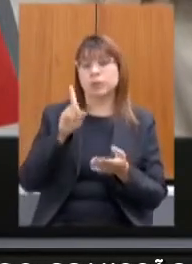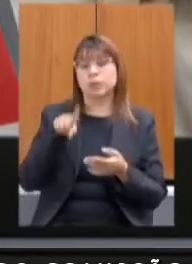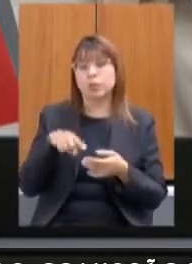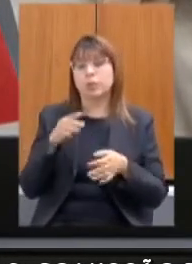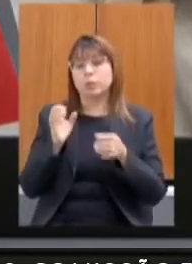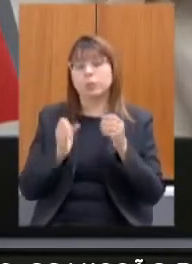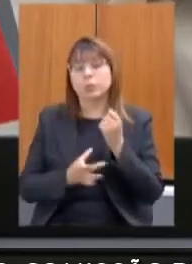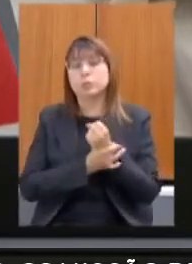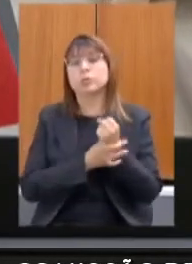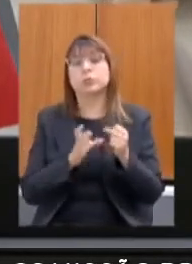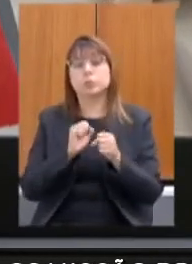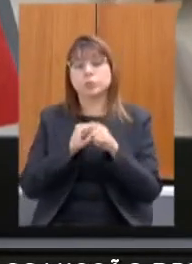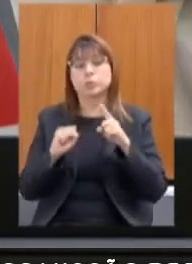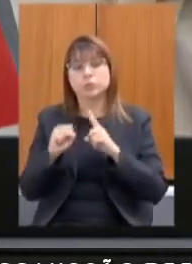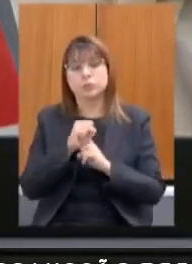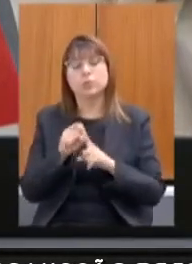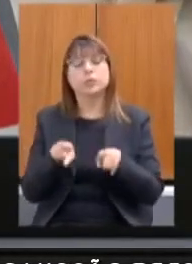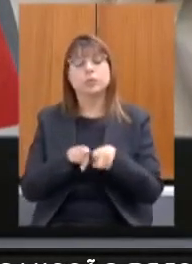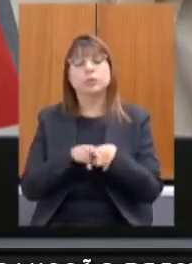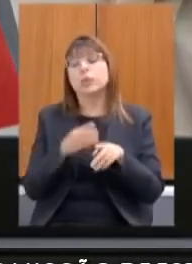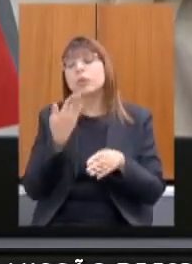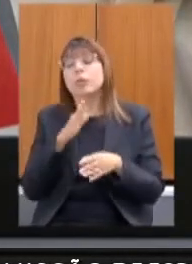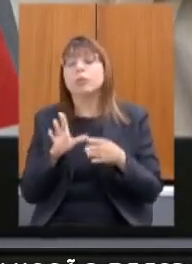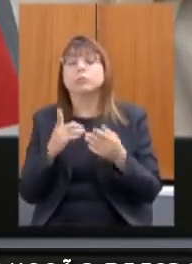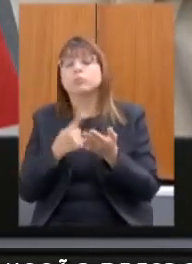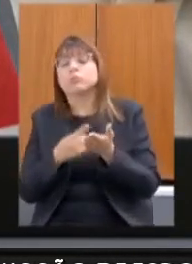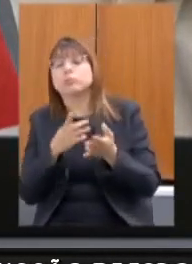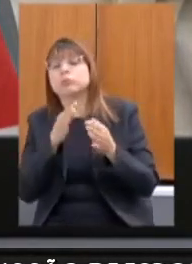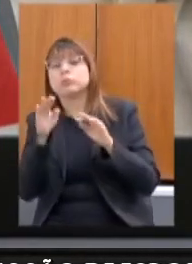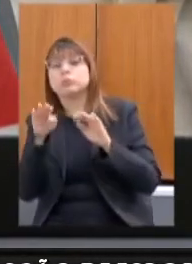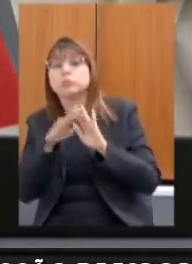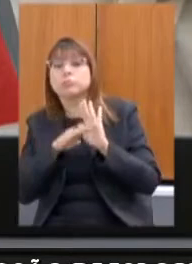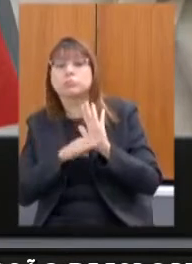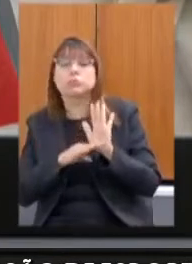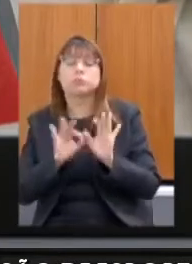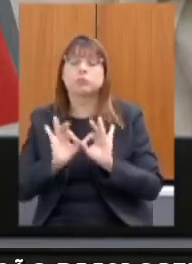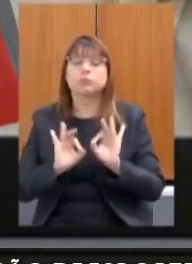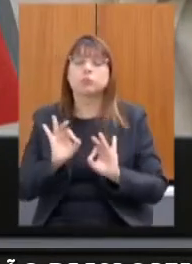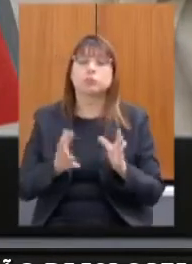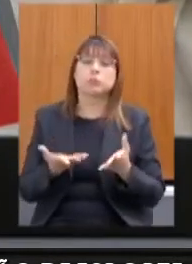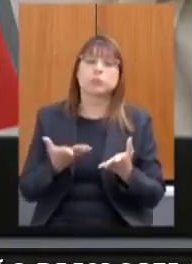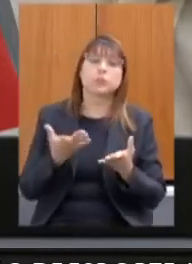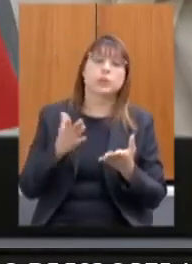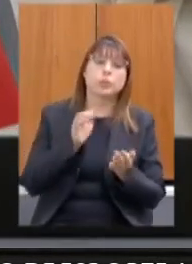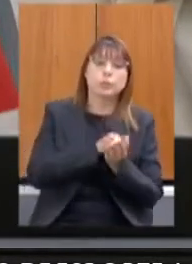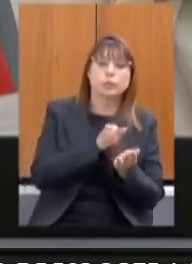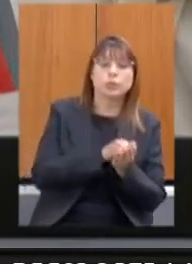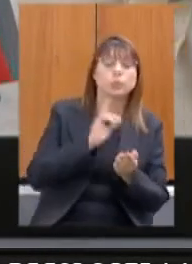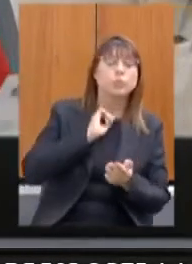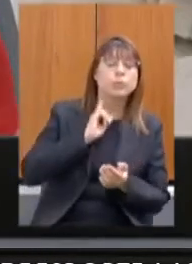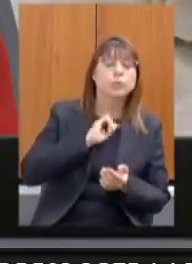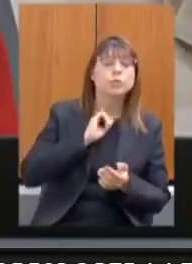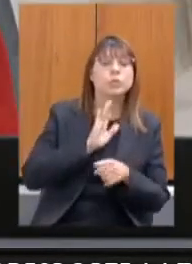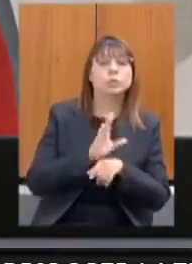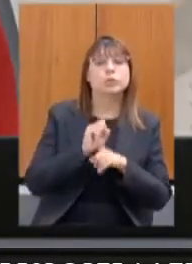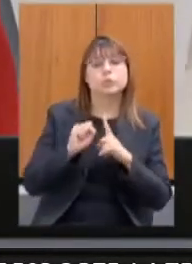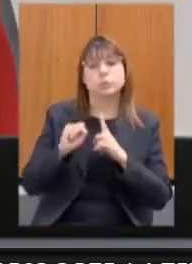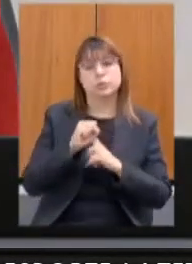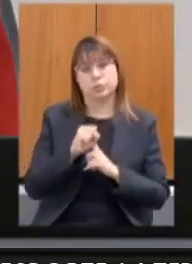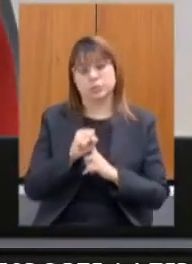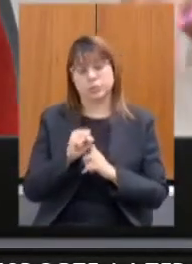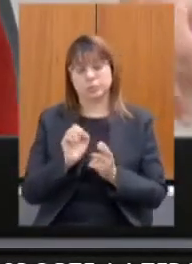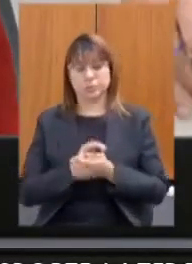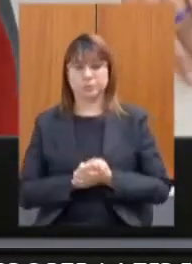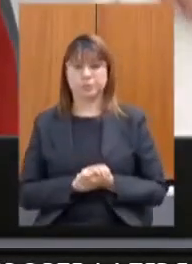Social Especial e sobre qual o cronograma para a ampliação dos recursos do Fundo Mineiro de Assistente Social bem como para a ampliação dos serviços